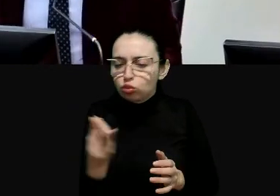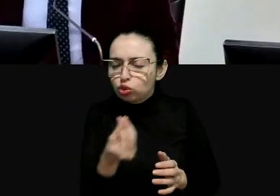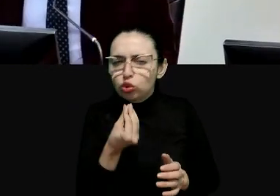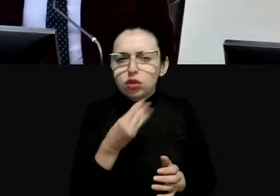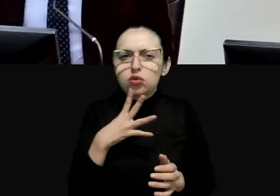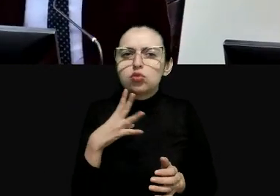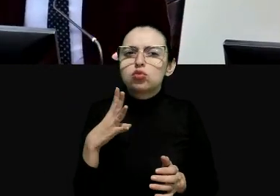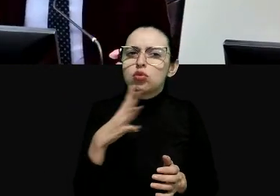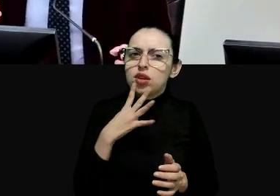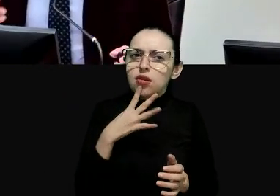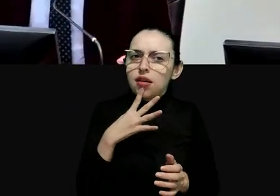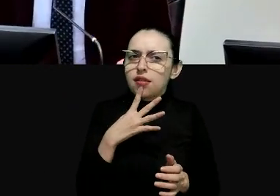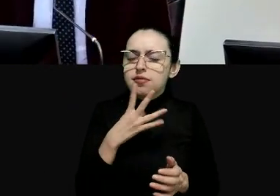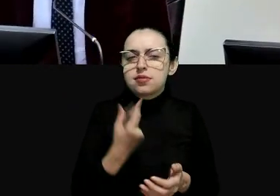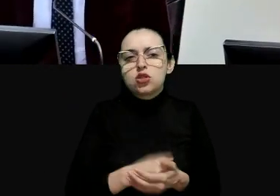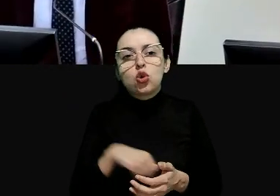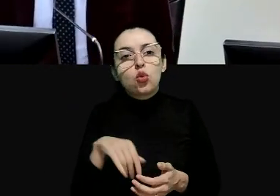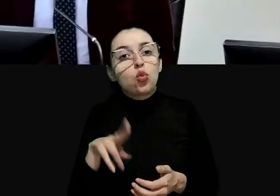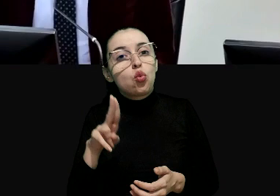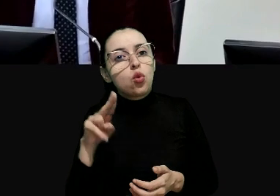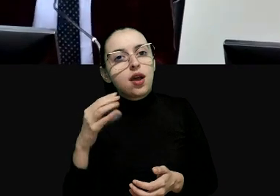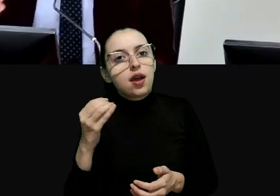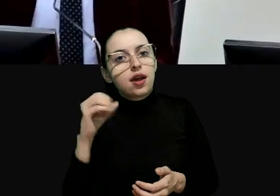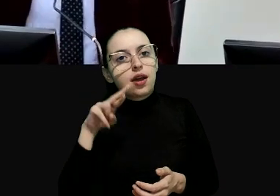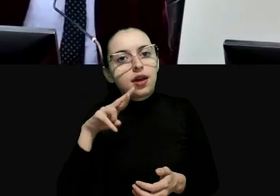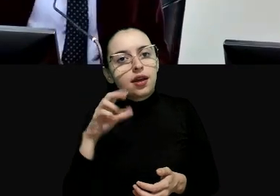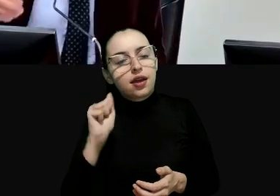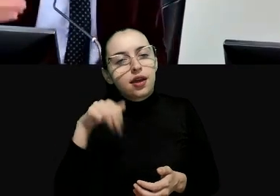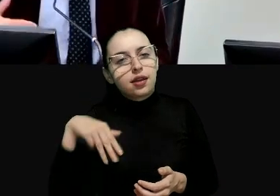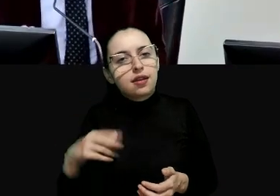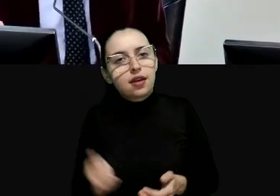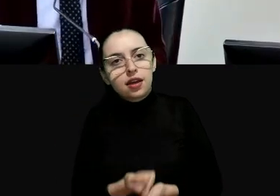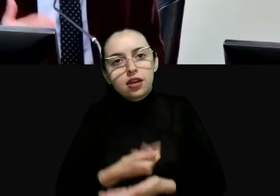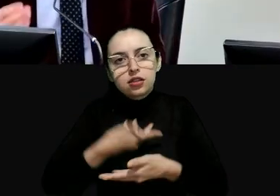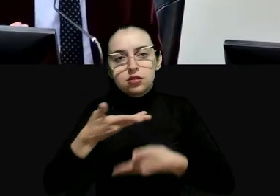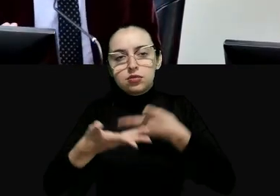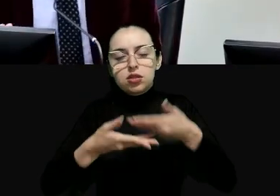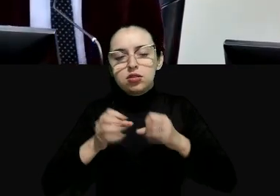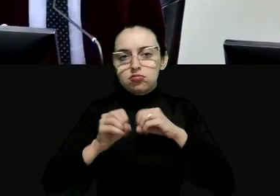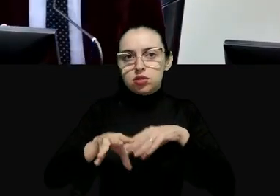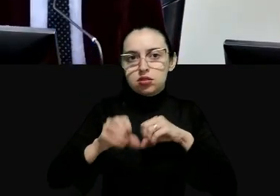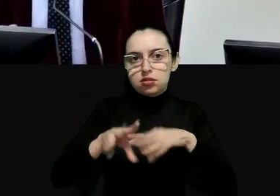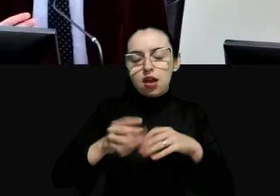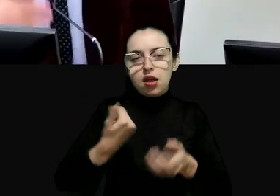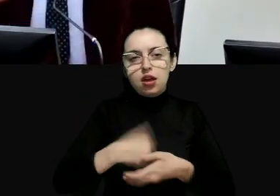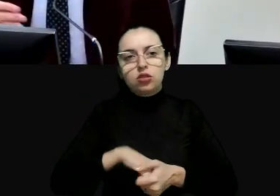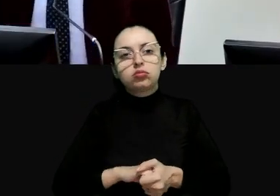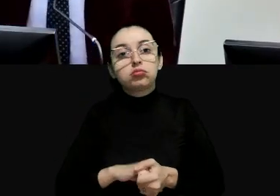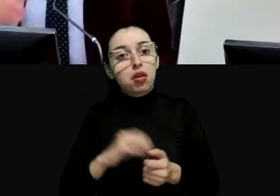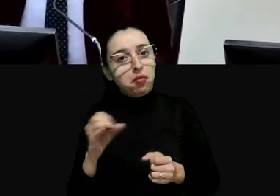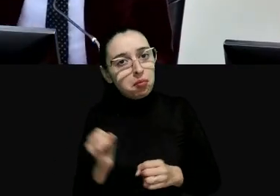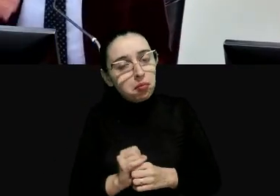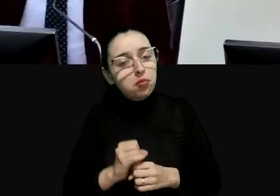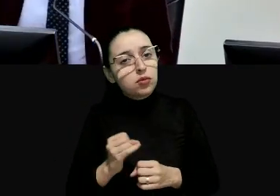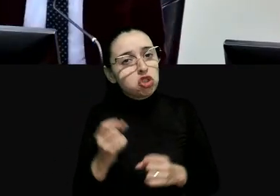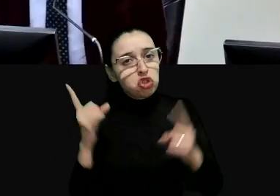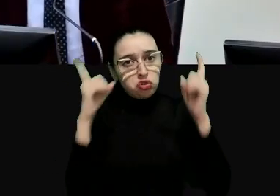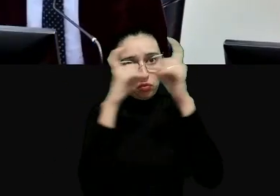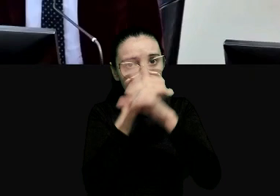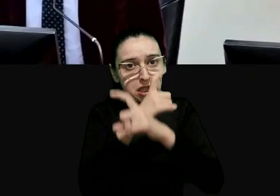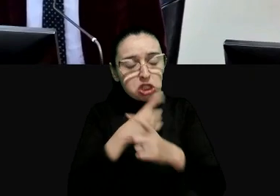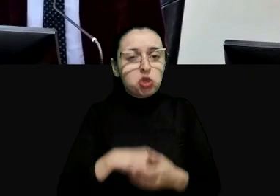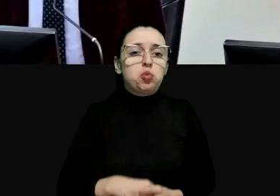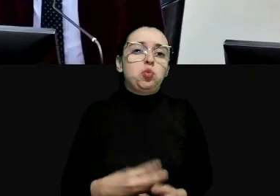os jueces da Ucrânia podem dar uma contribuição para este desenvolvimento que claro será um desenvolvimento muito